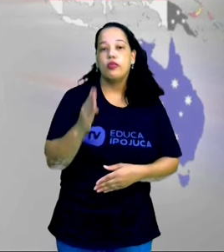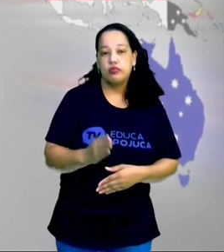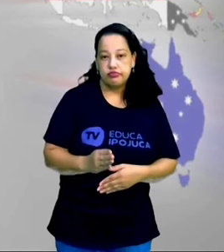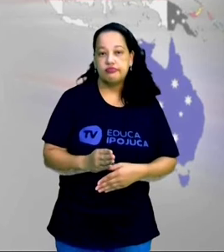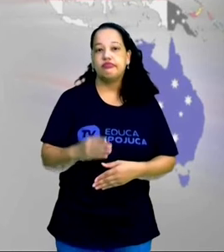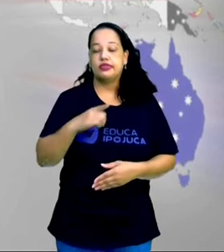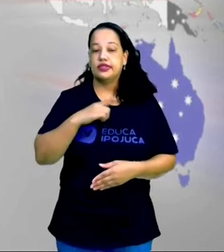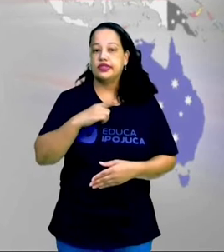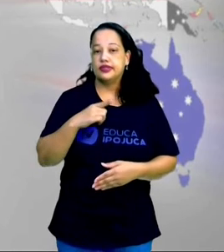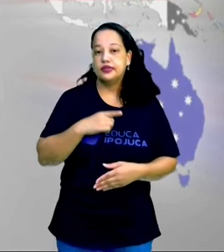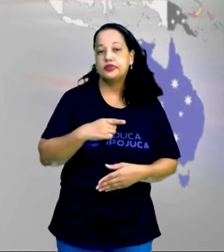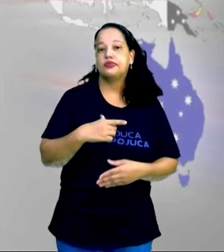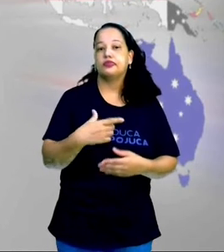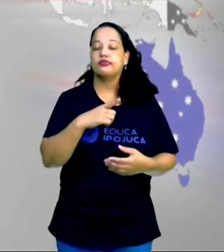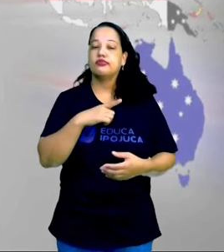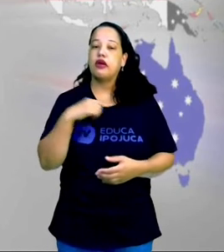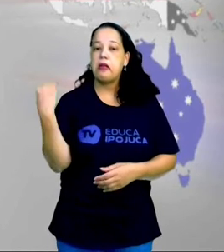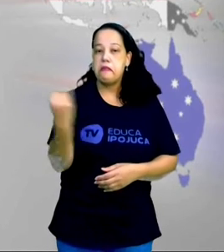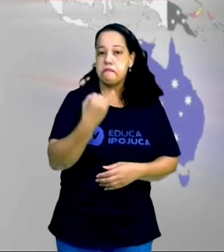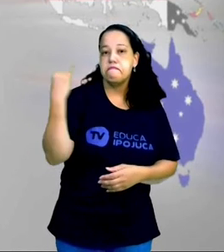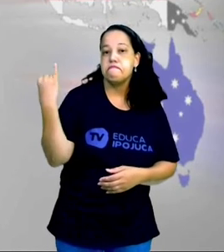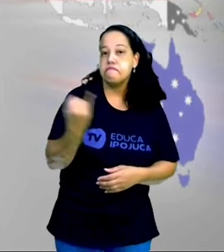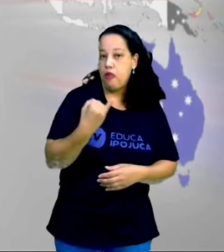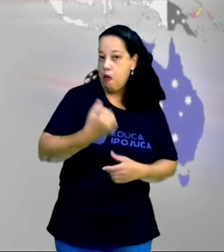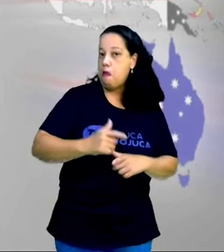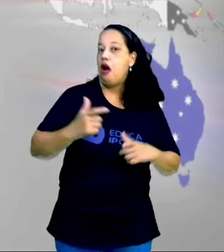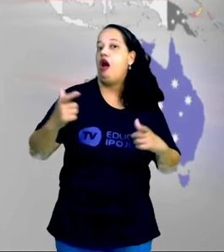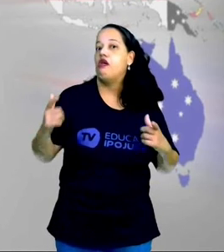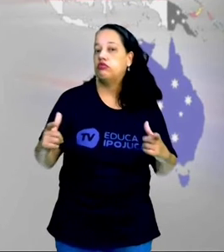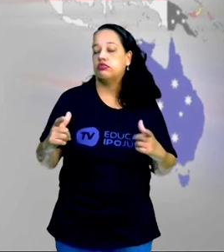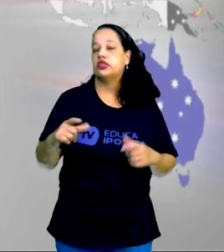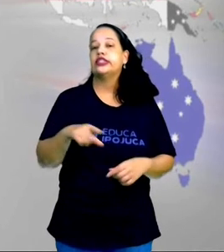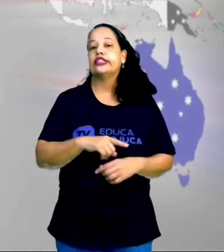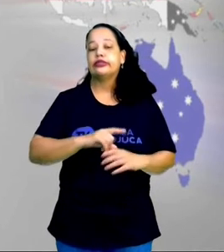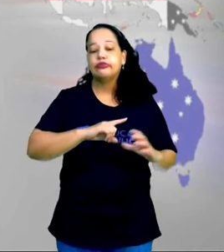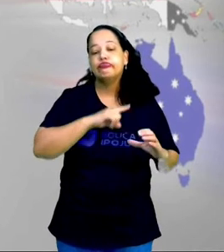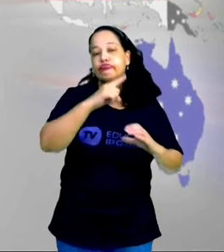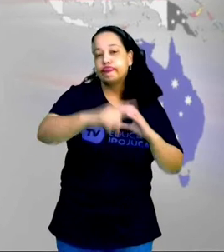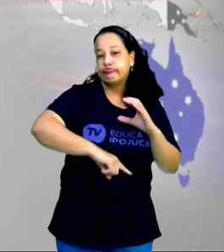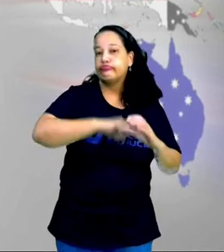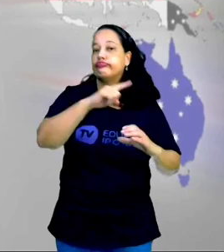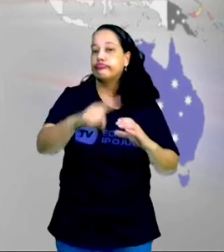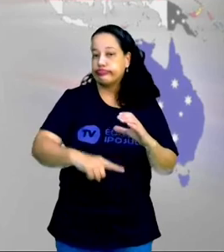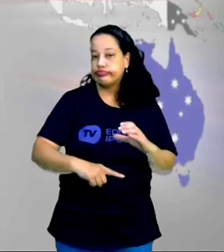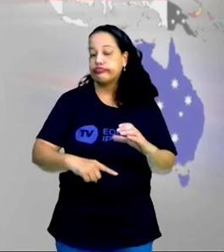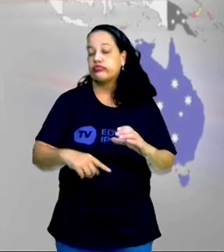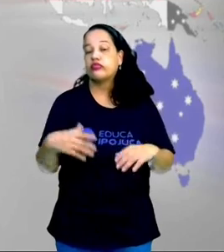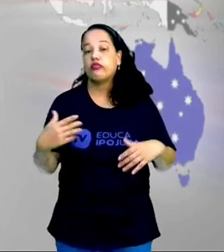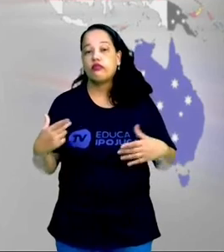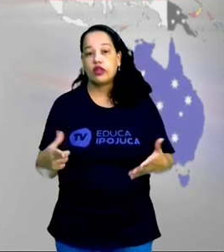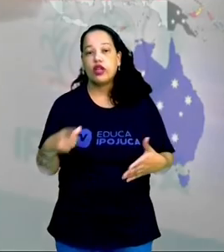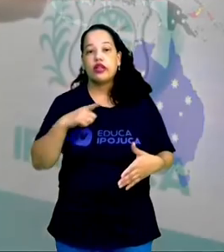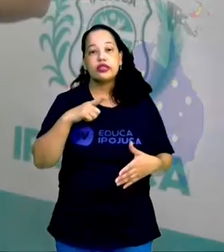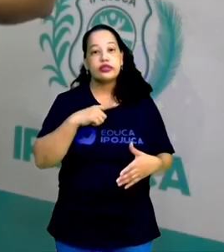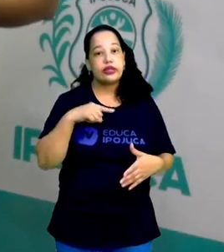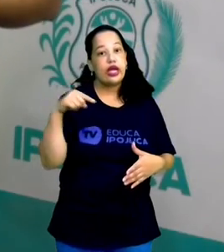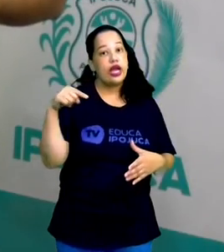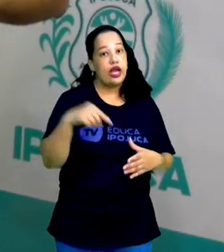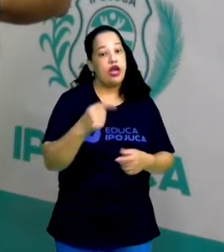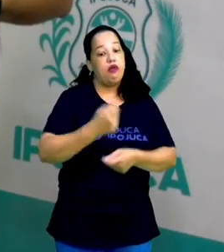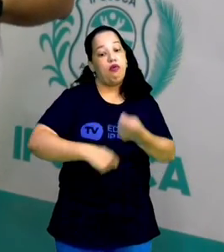sua importância no cenário internacional e tem sido considerado uma potência